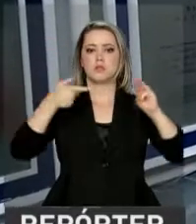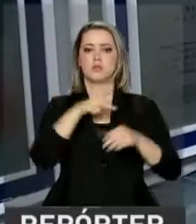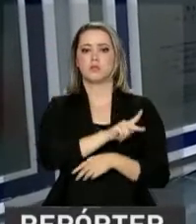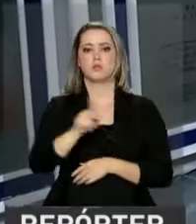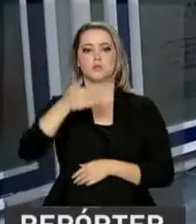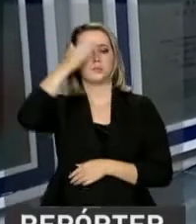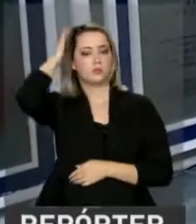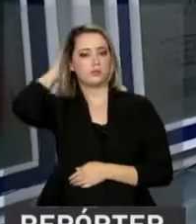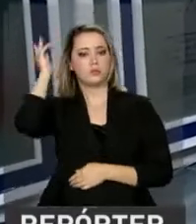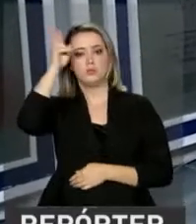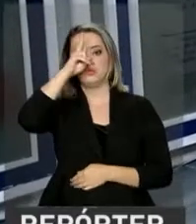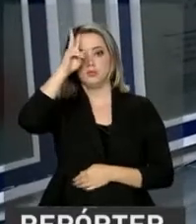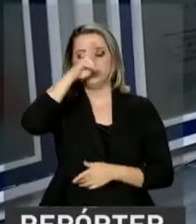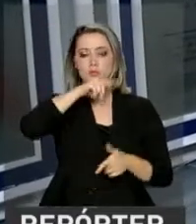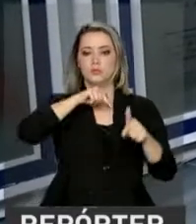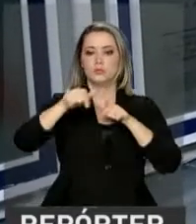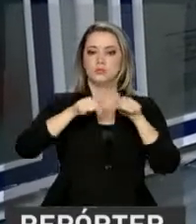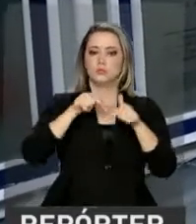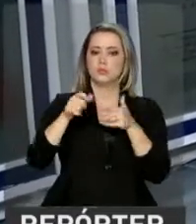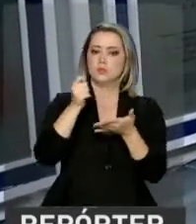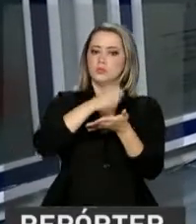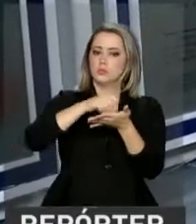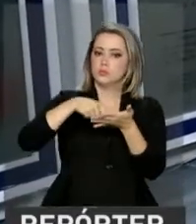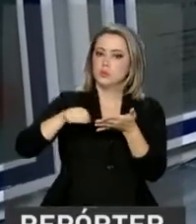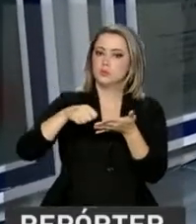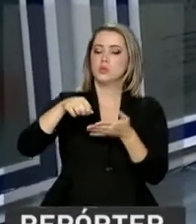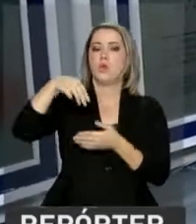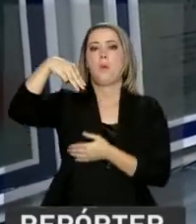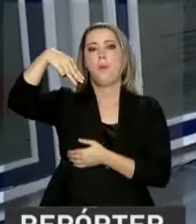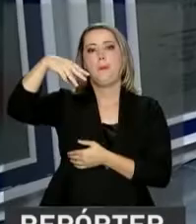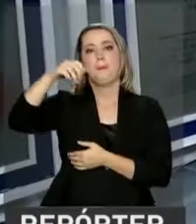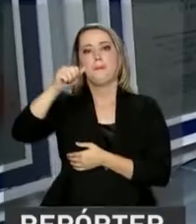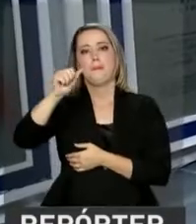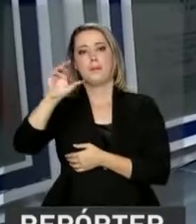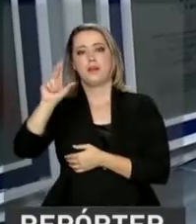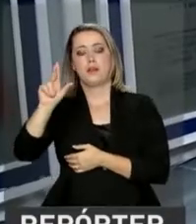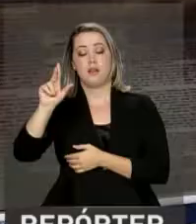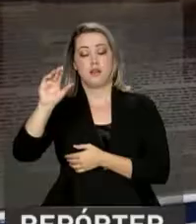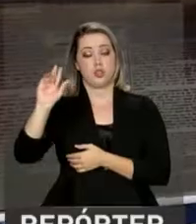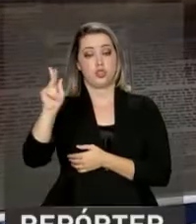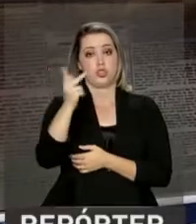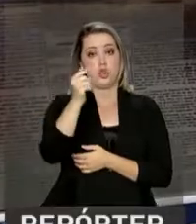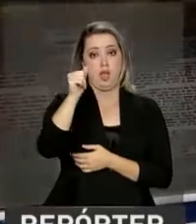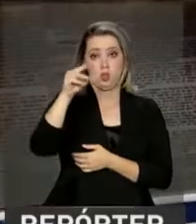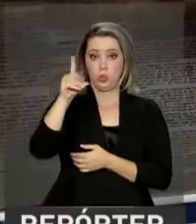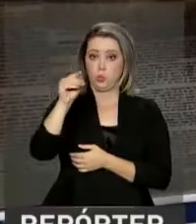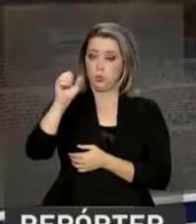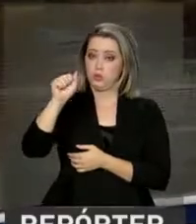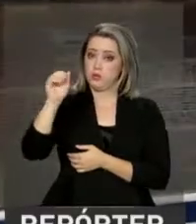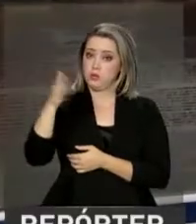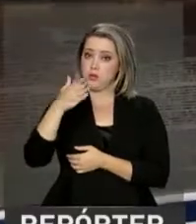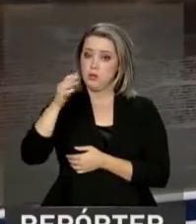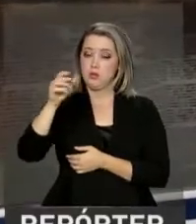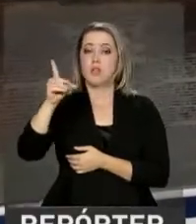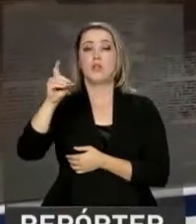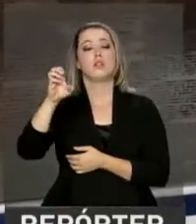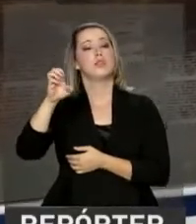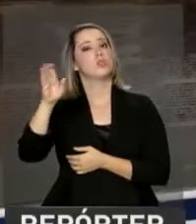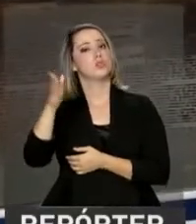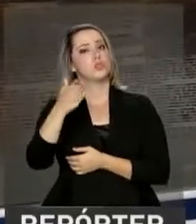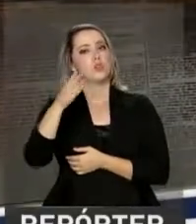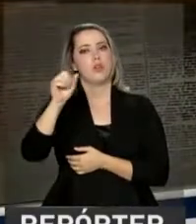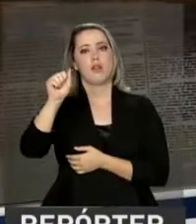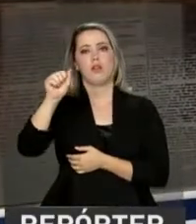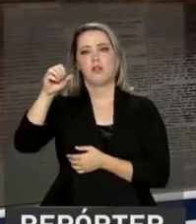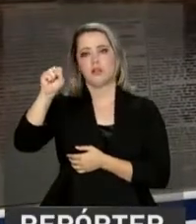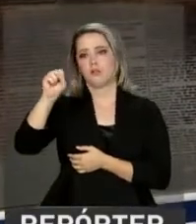Temer lembrou a atuação do escritor Machado de Assis como servidor. A imprensa nacional é responsável